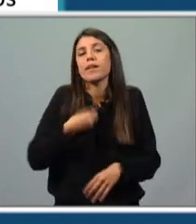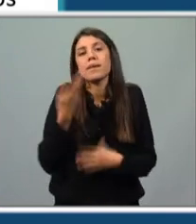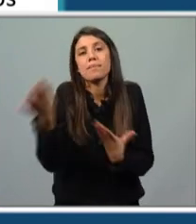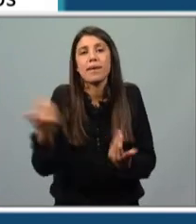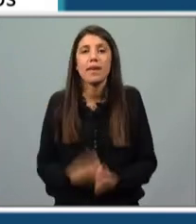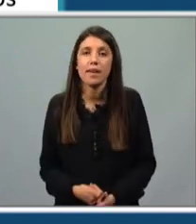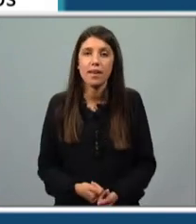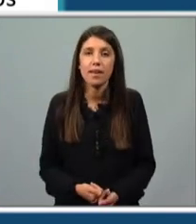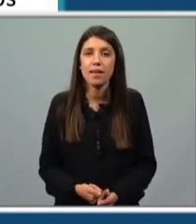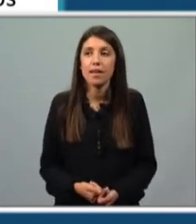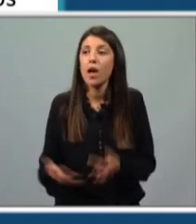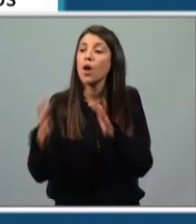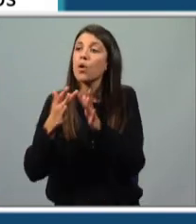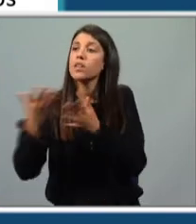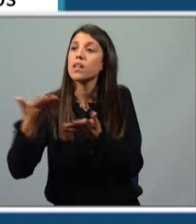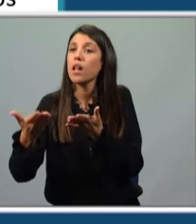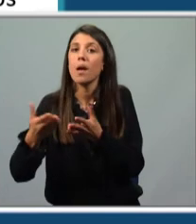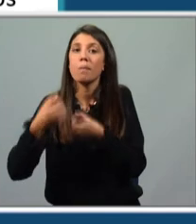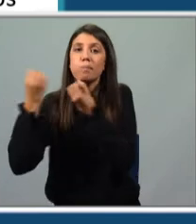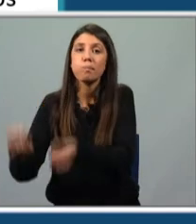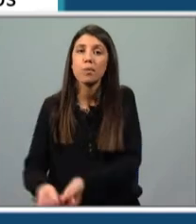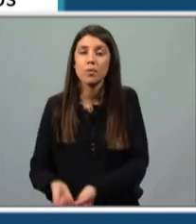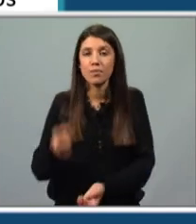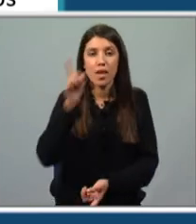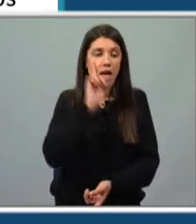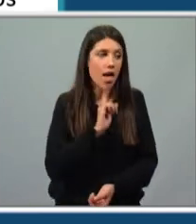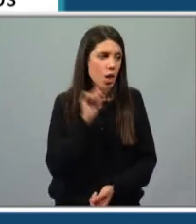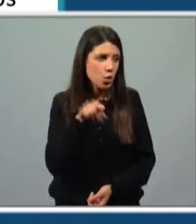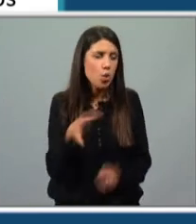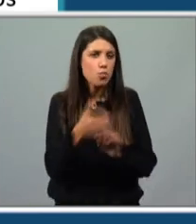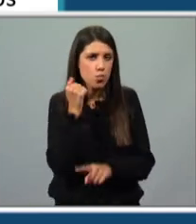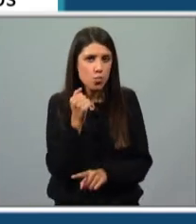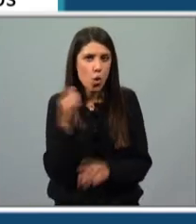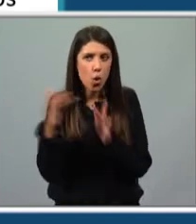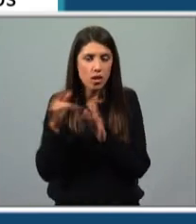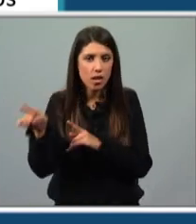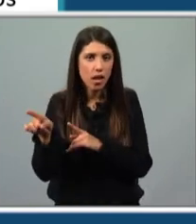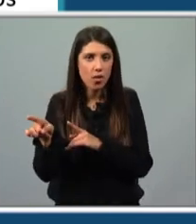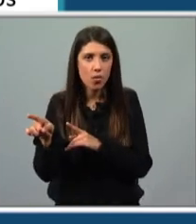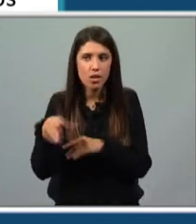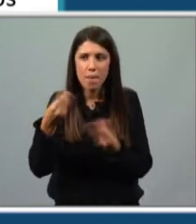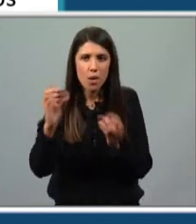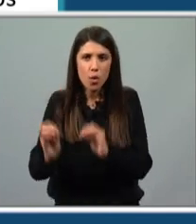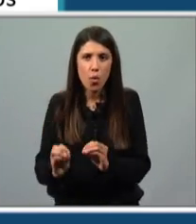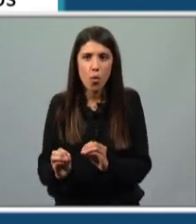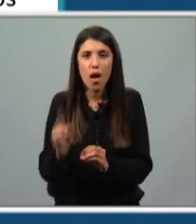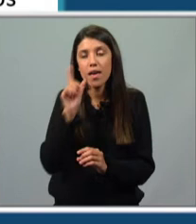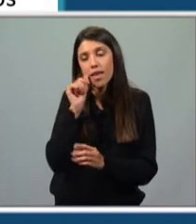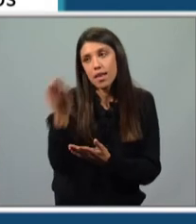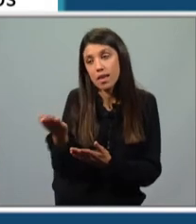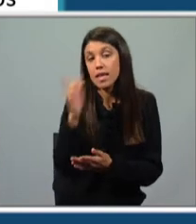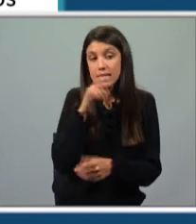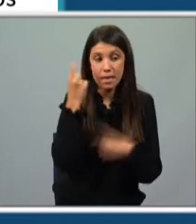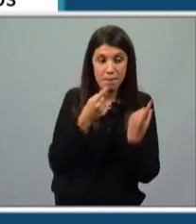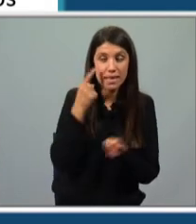foi desta vez que conseguimos contactar com eles. Ela. E tu eras capaz de contactar com eles? Não tinhas medo? Ele. Se